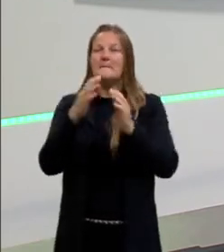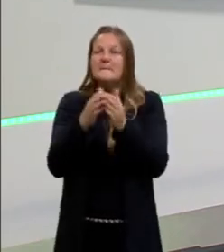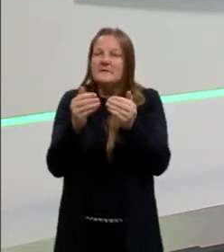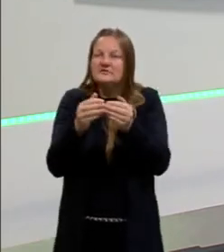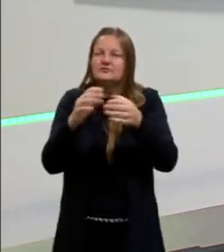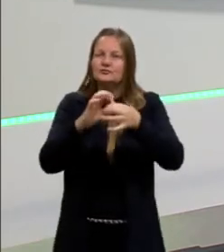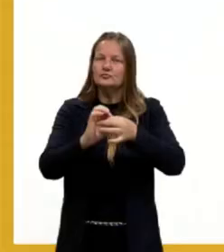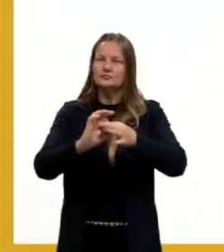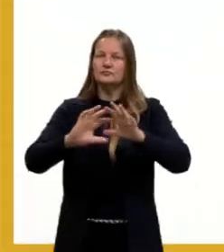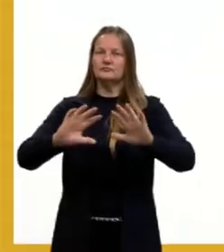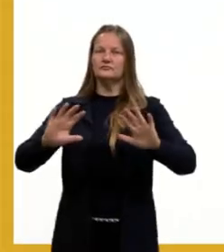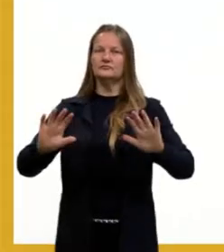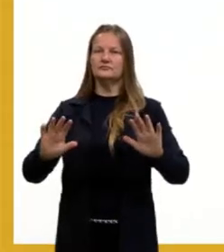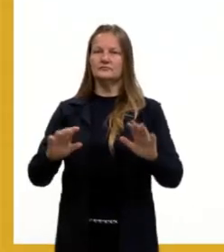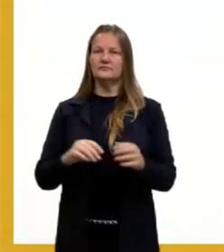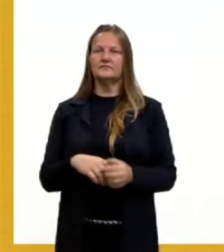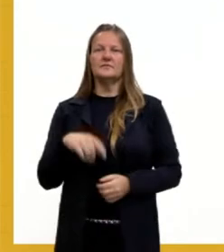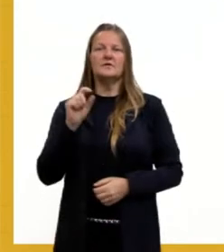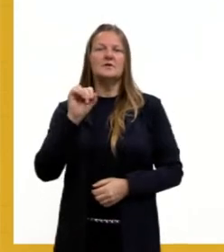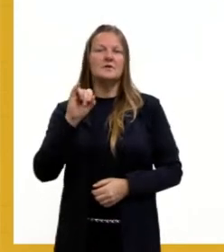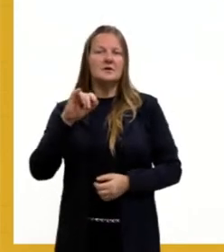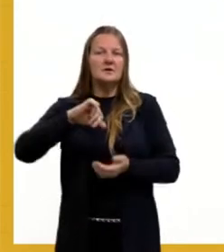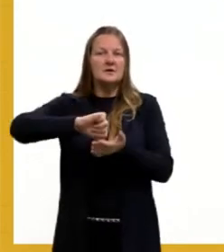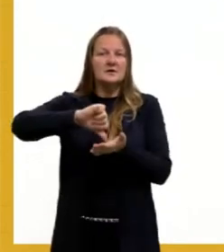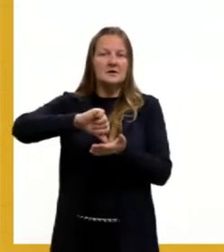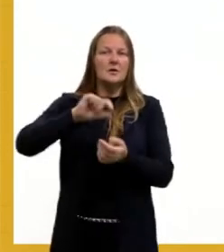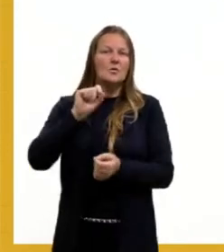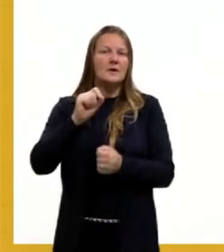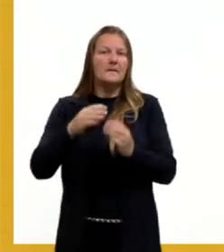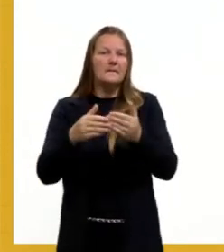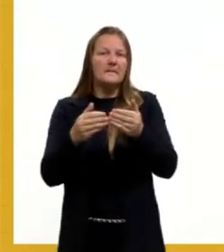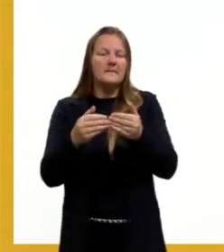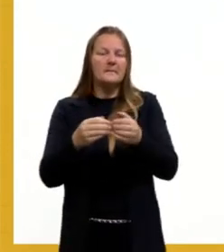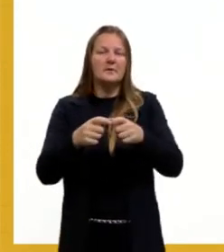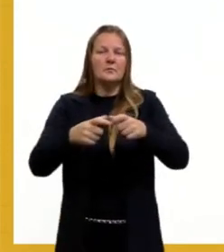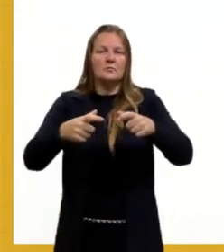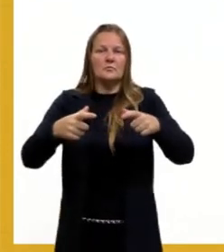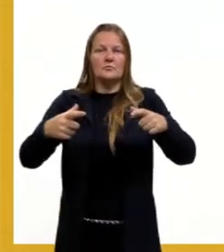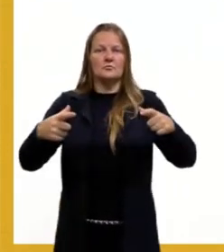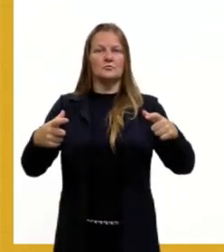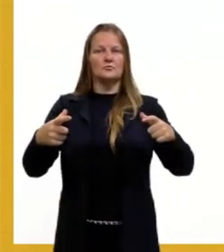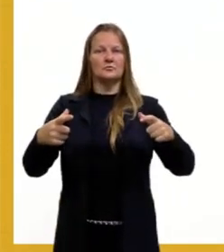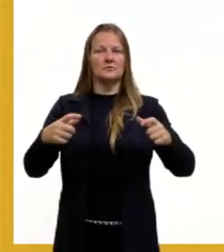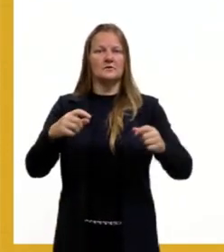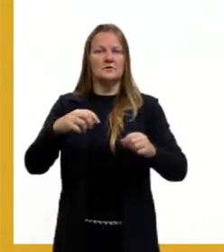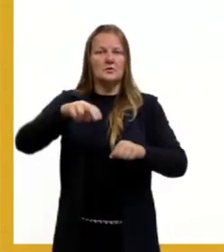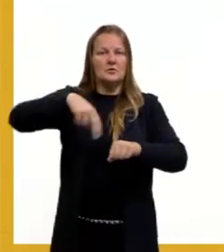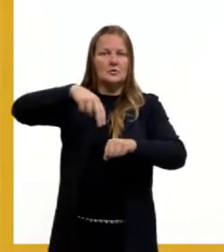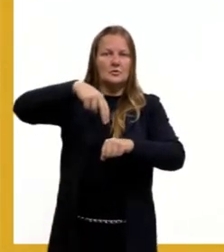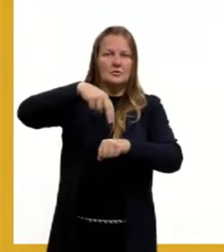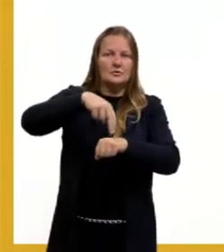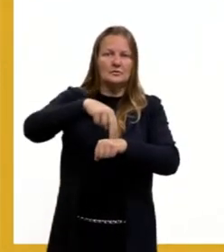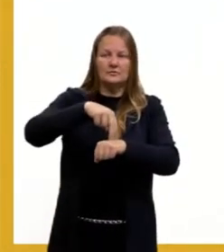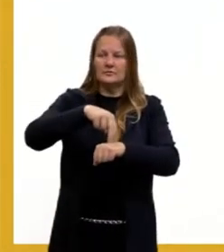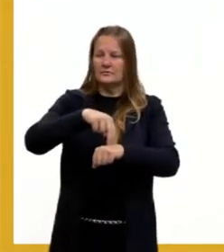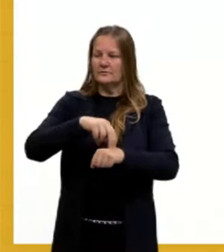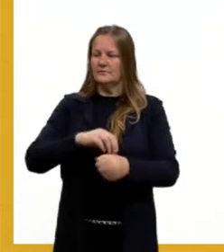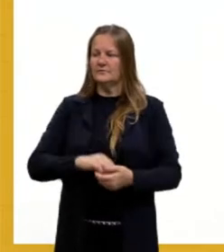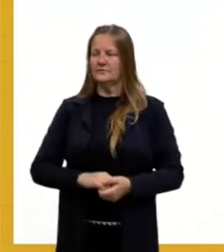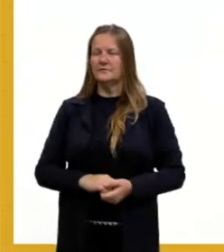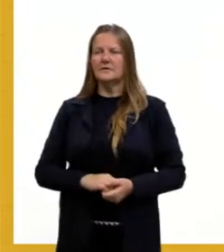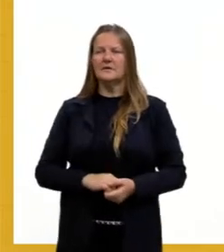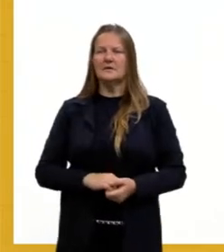O que que acontece, tá, o Irã, então, ele era a grande, a grande nação responsável,